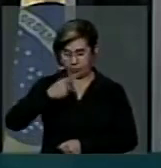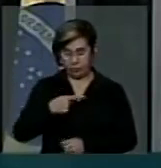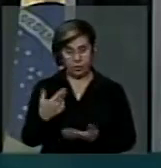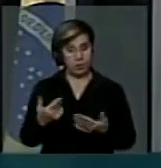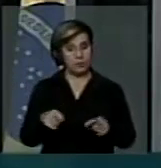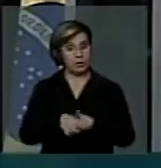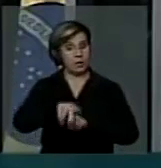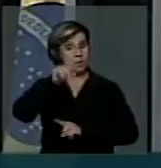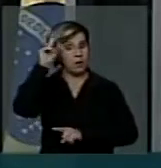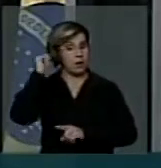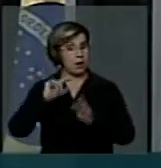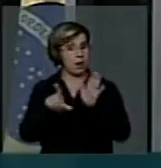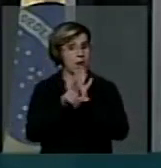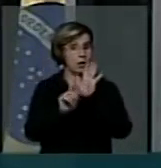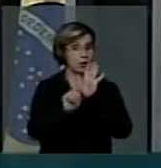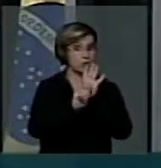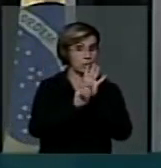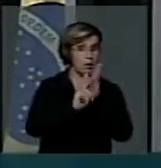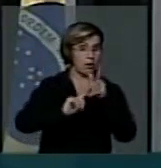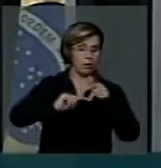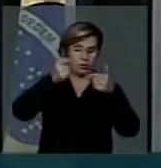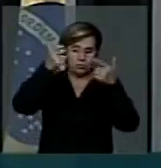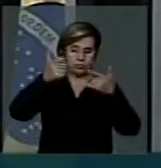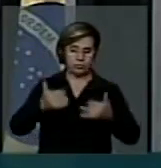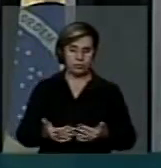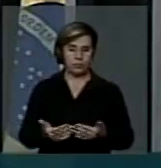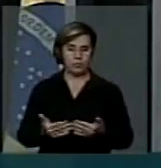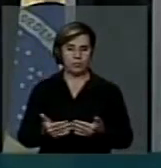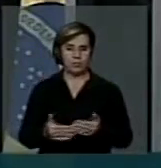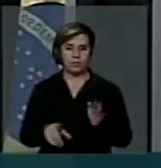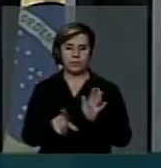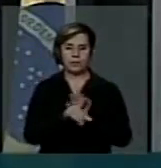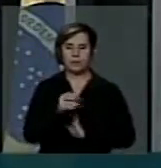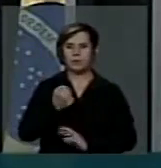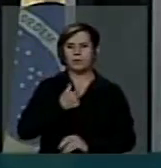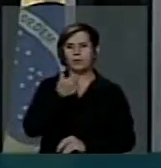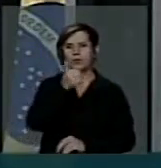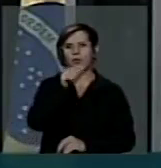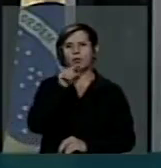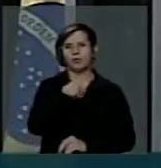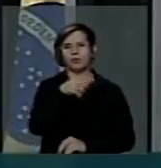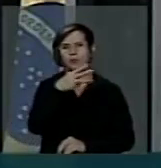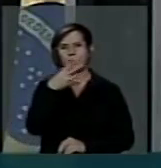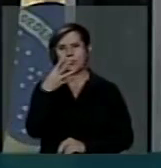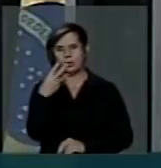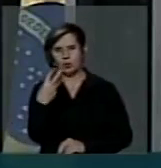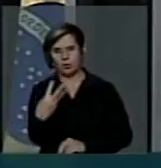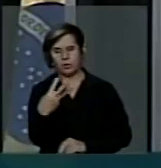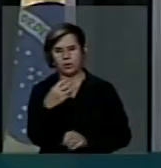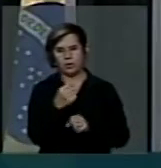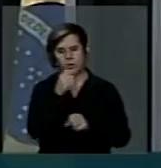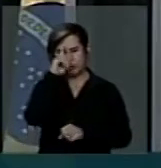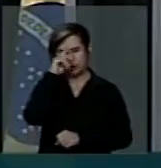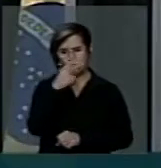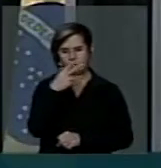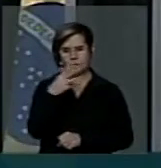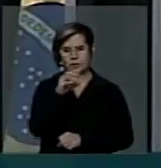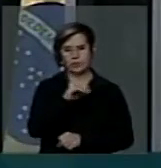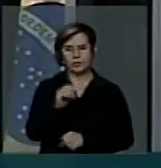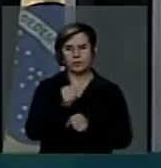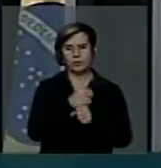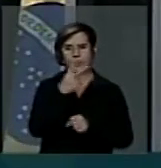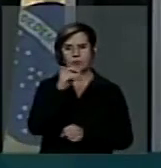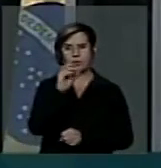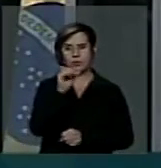promulgada a atual lei sobre drogas, senhor presidente, ou seja, a lei número 11.343, de 23 de agosto de 2006,